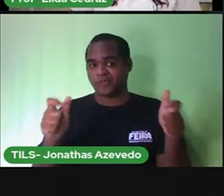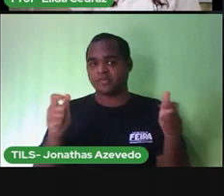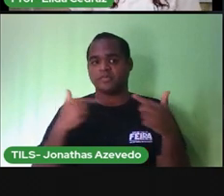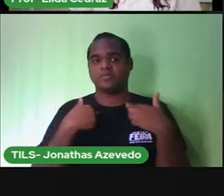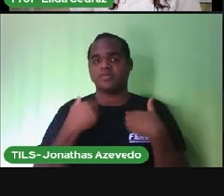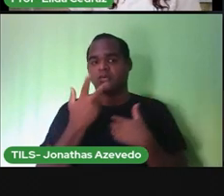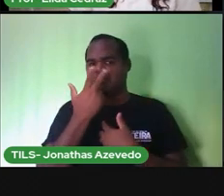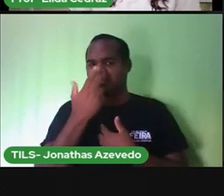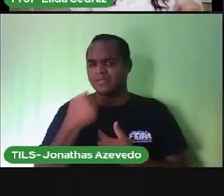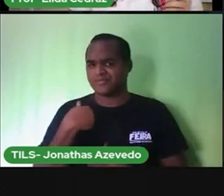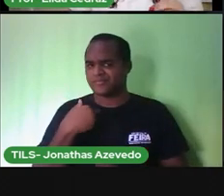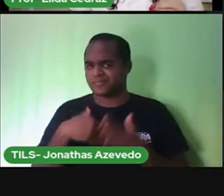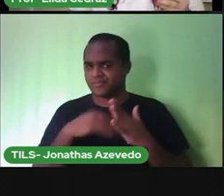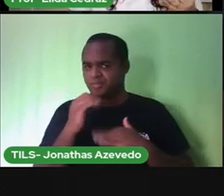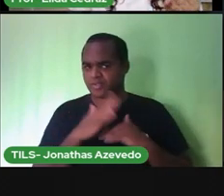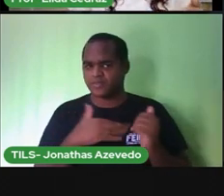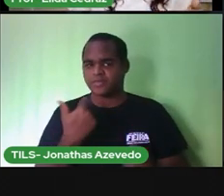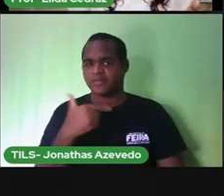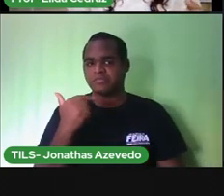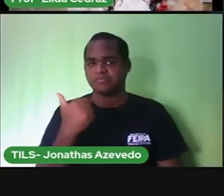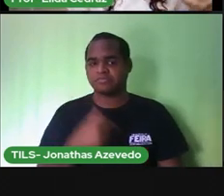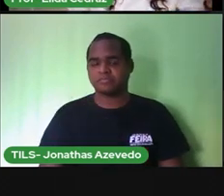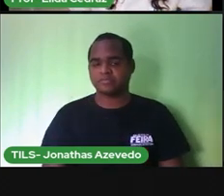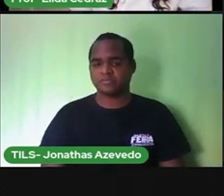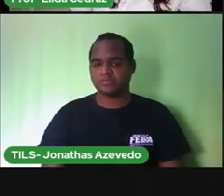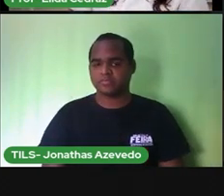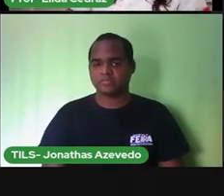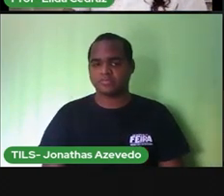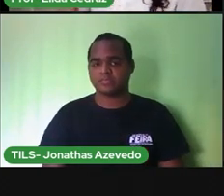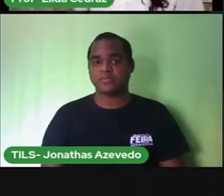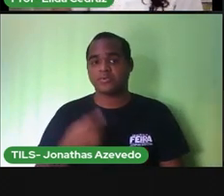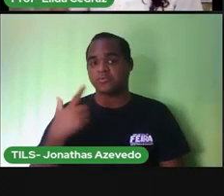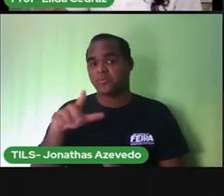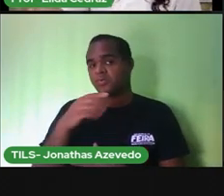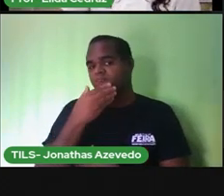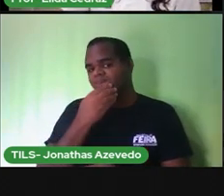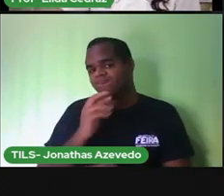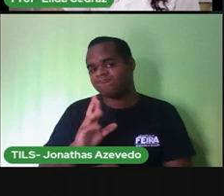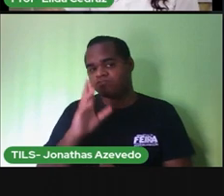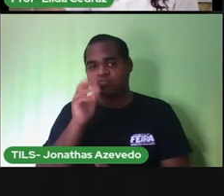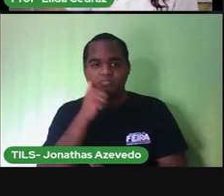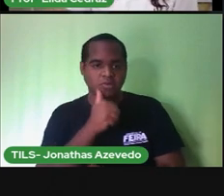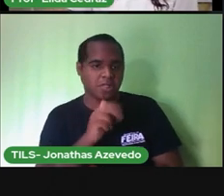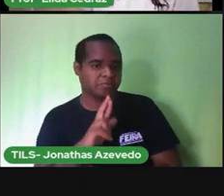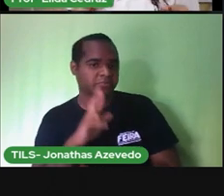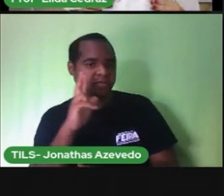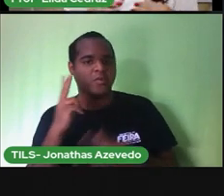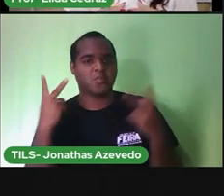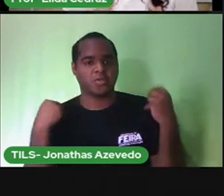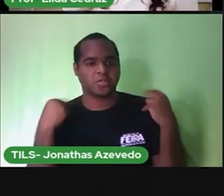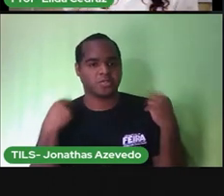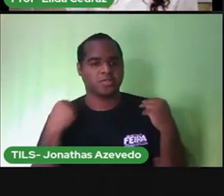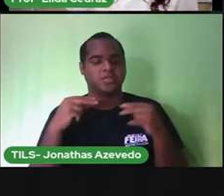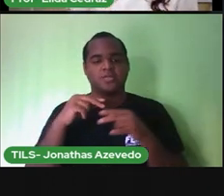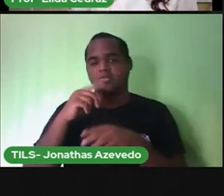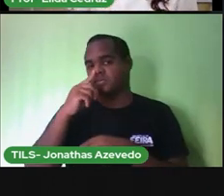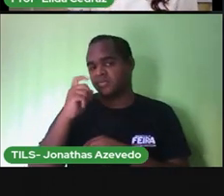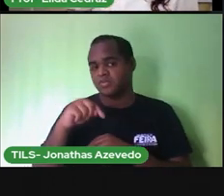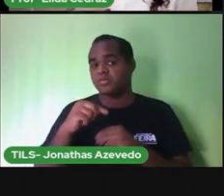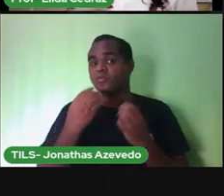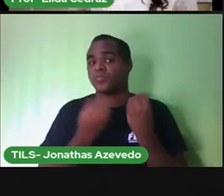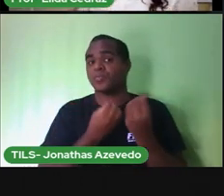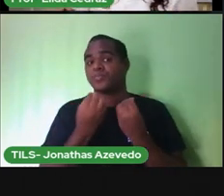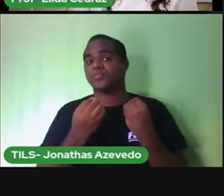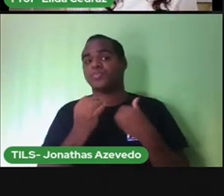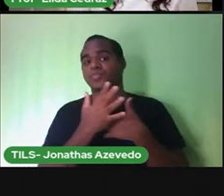existisse essa profissão se não existissem os garis os motoristas do carro do lixo como seria a nossa cidade